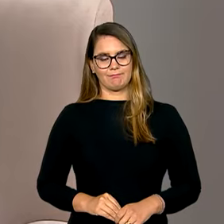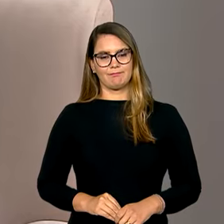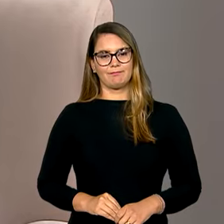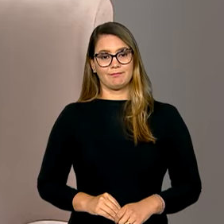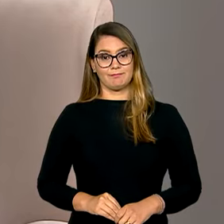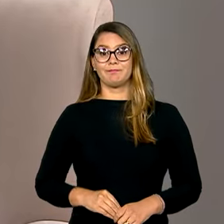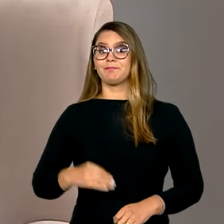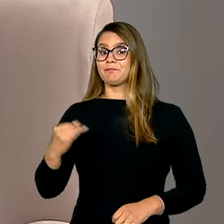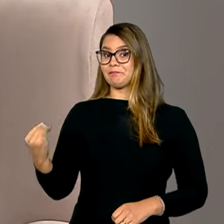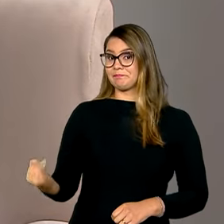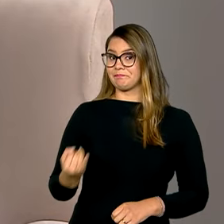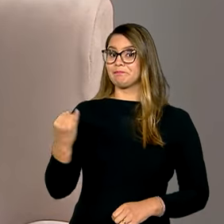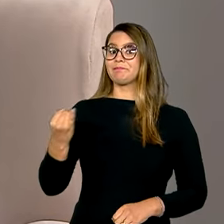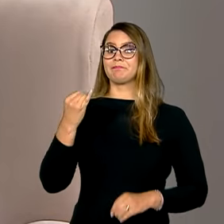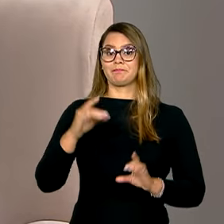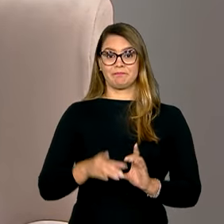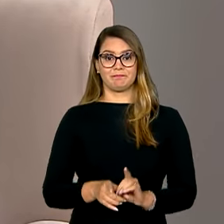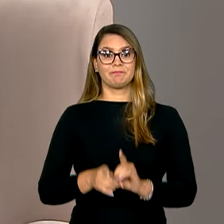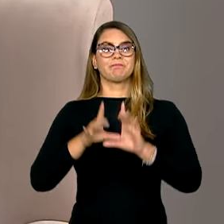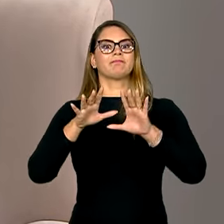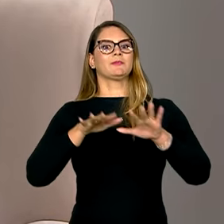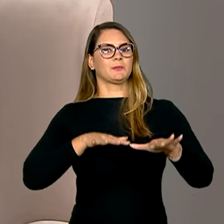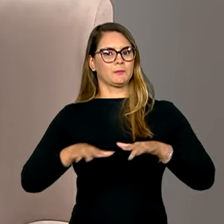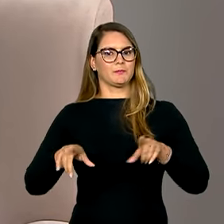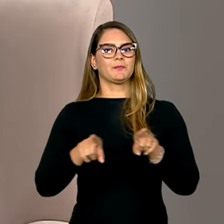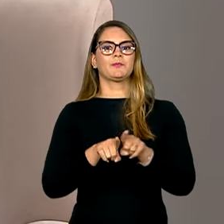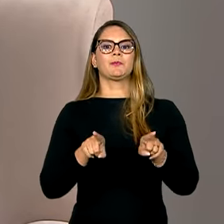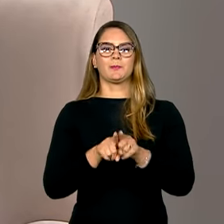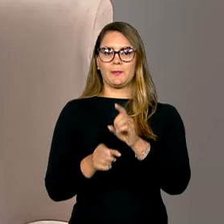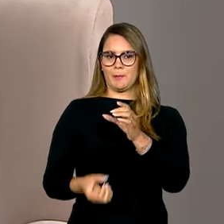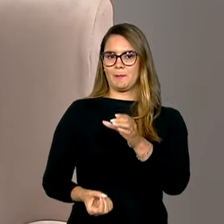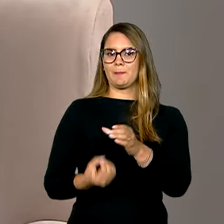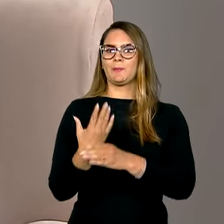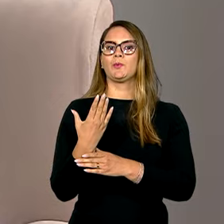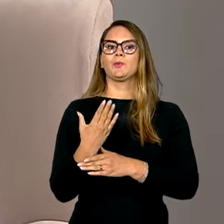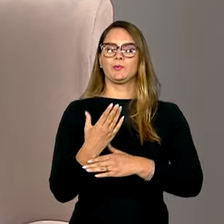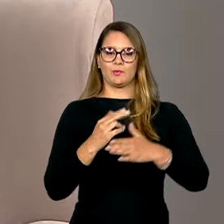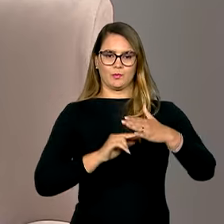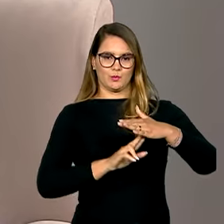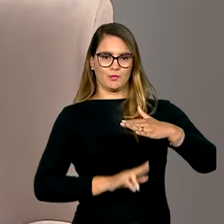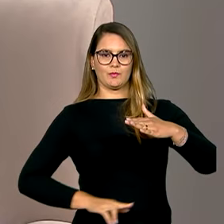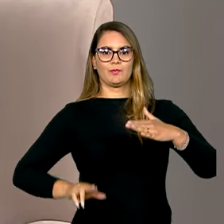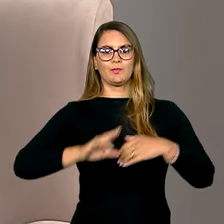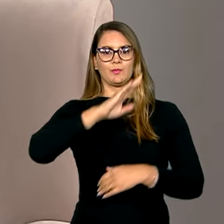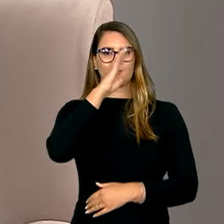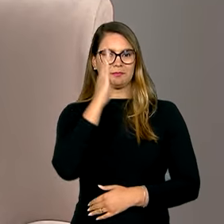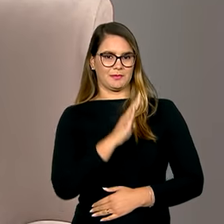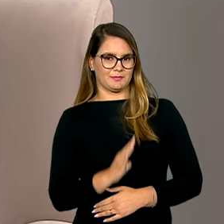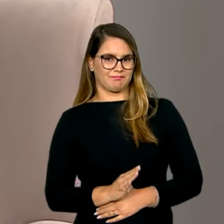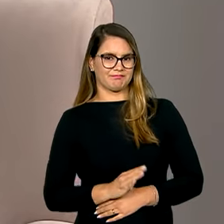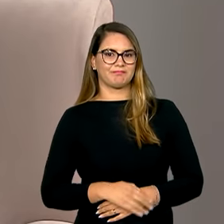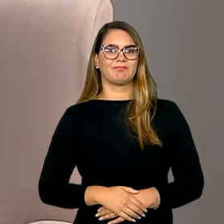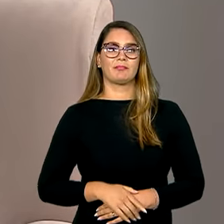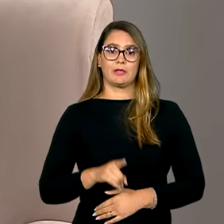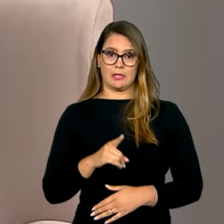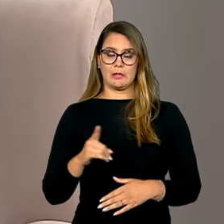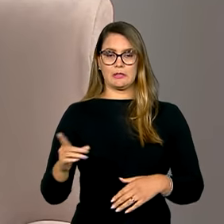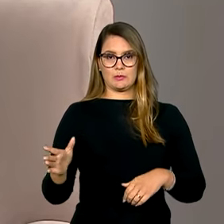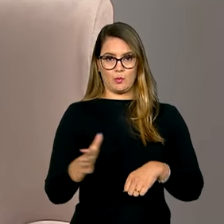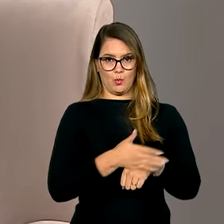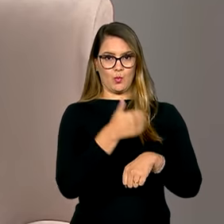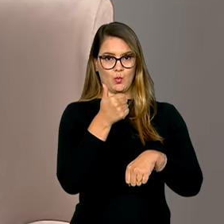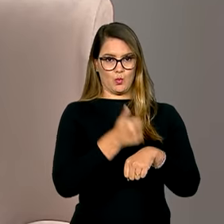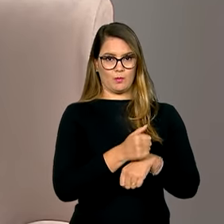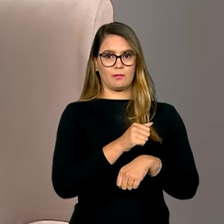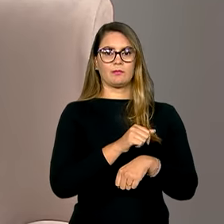E a importância da democracia mobiliza também a produção acadêmica nas universidades brasileiras. Desde os ataques às